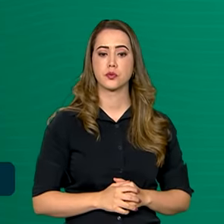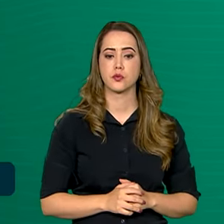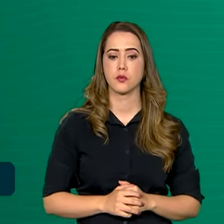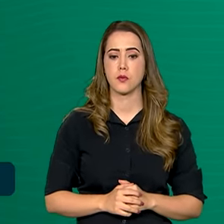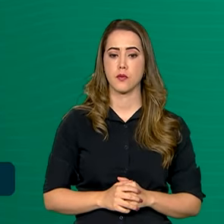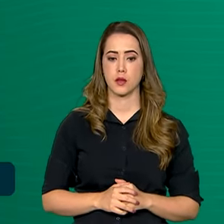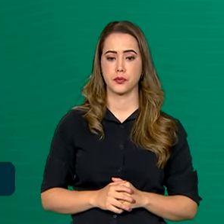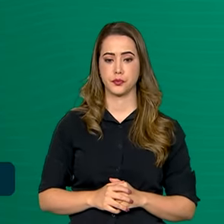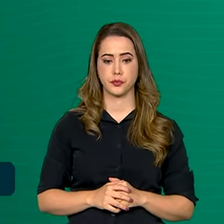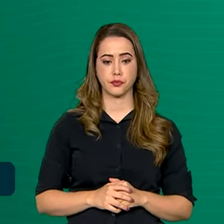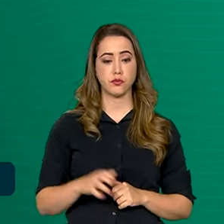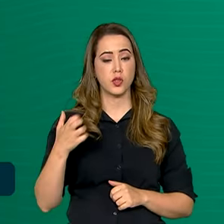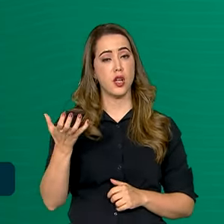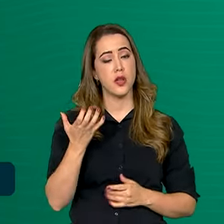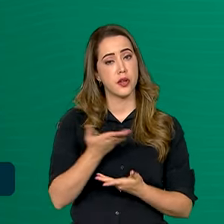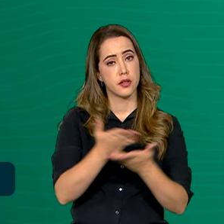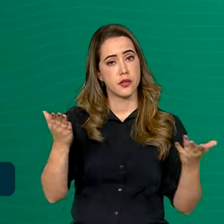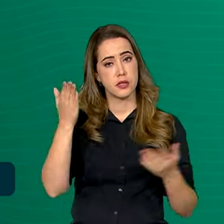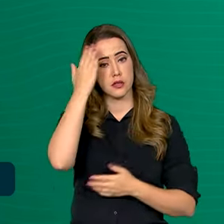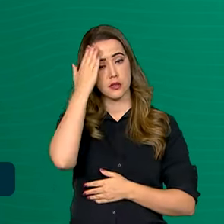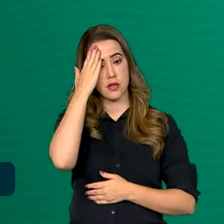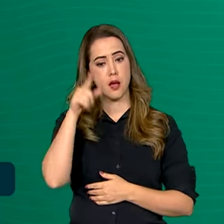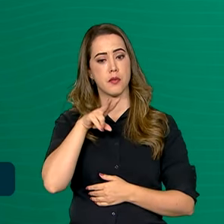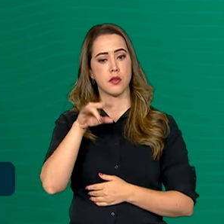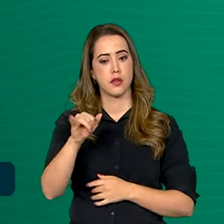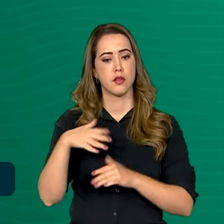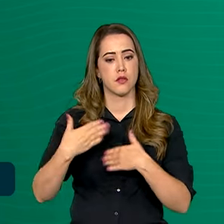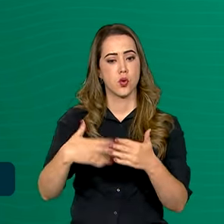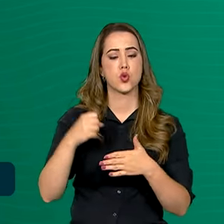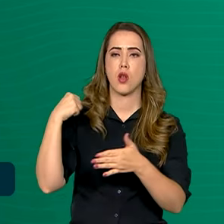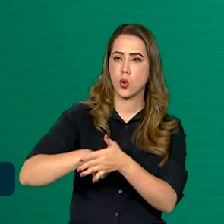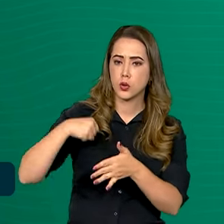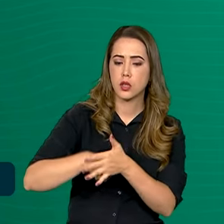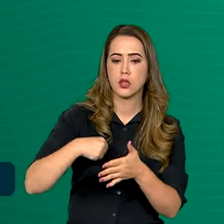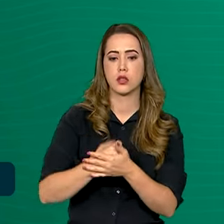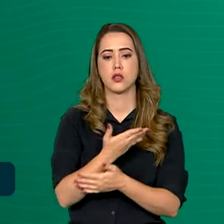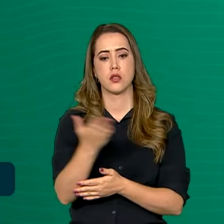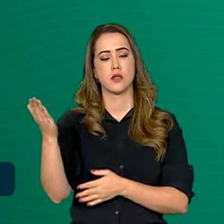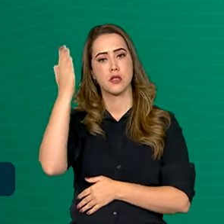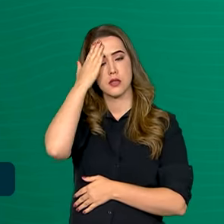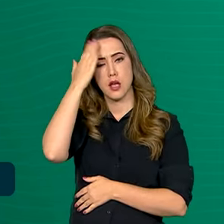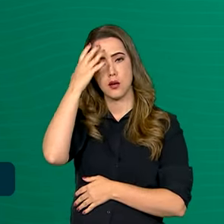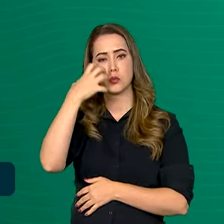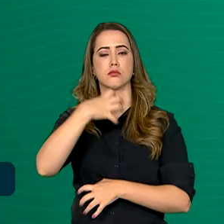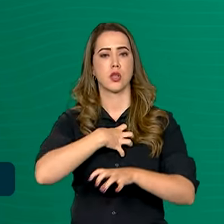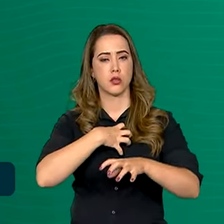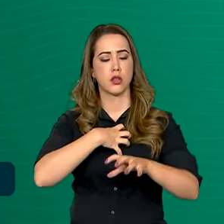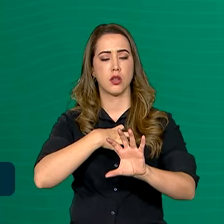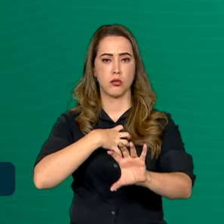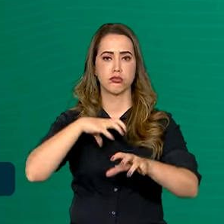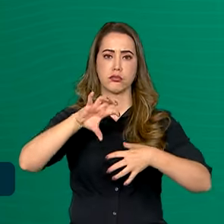Queria que vocês soubessem que eu vou continuar nessa trecheira. Quero que vocês saibam que eu comumo o sentimento